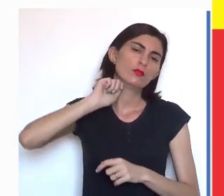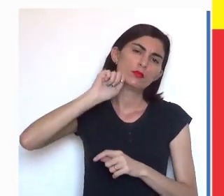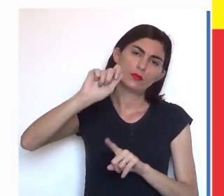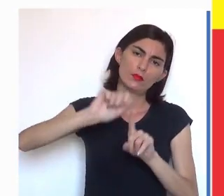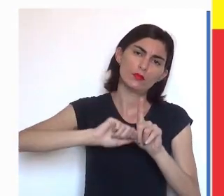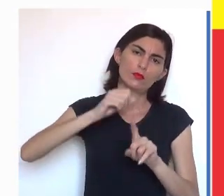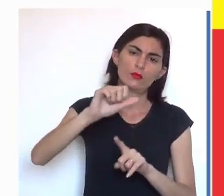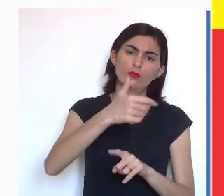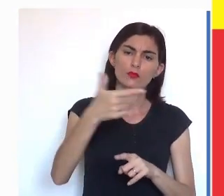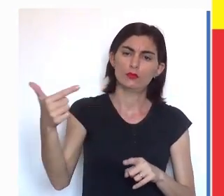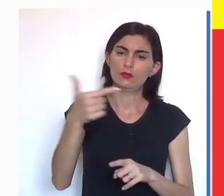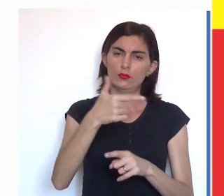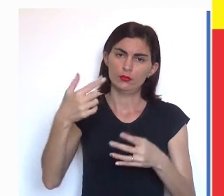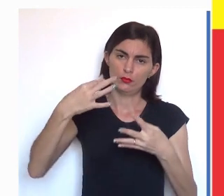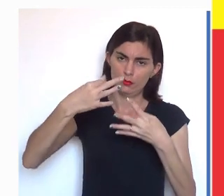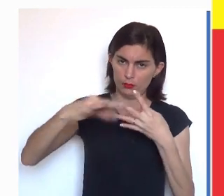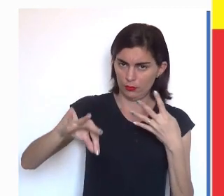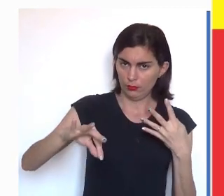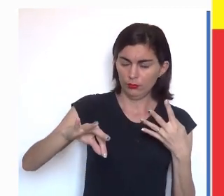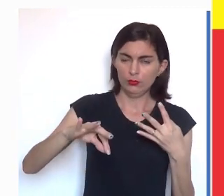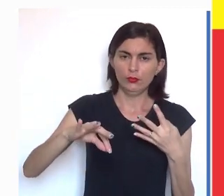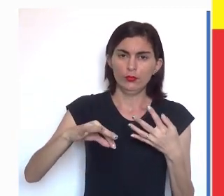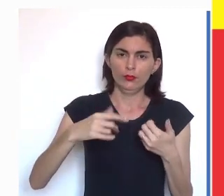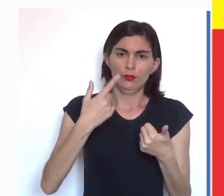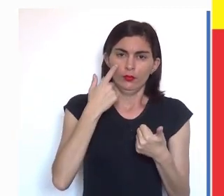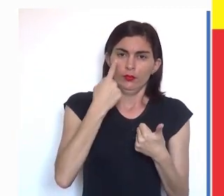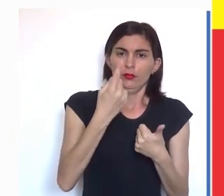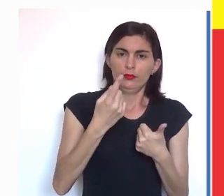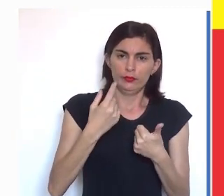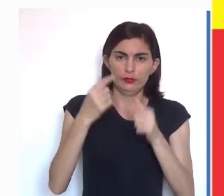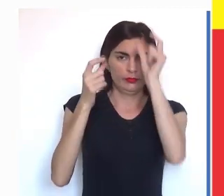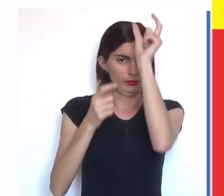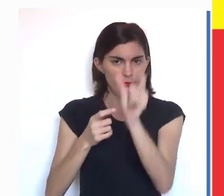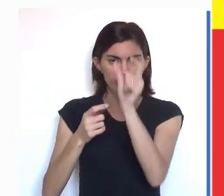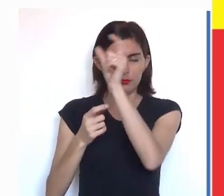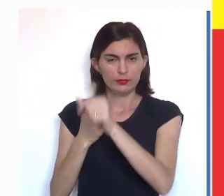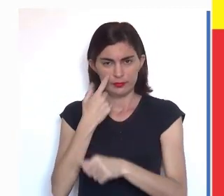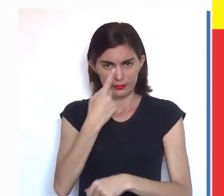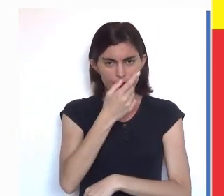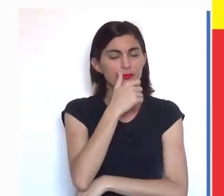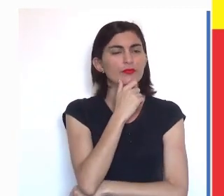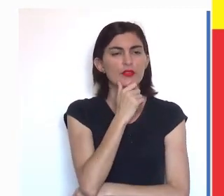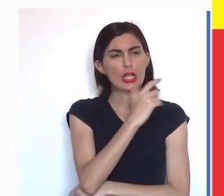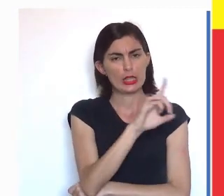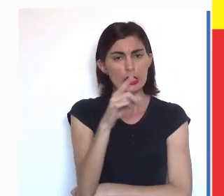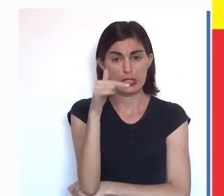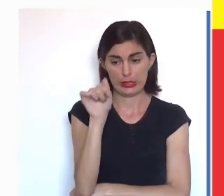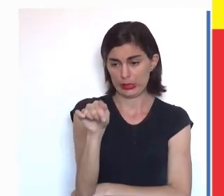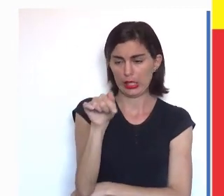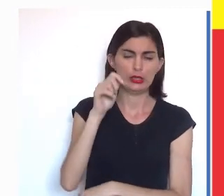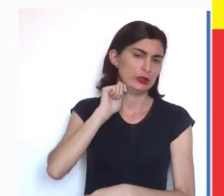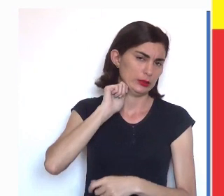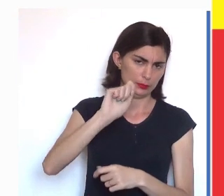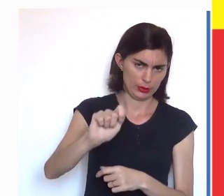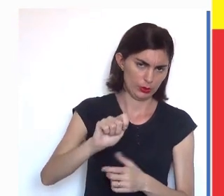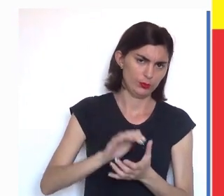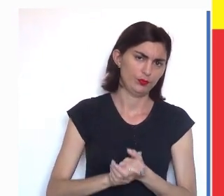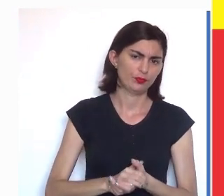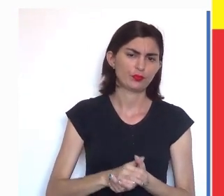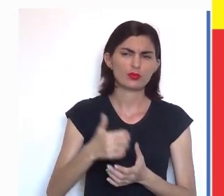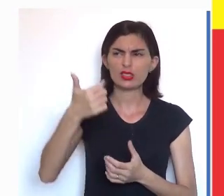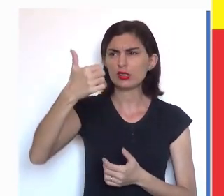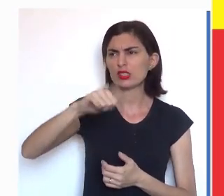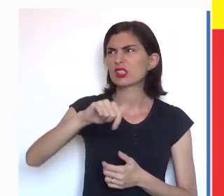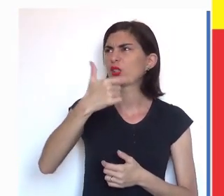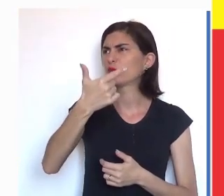6 de abril, 22 casos confirmados. Olha a representação no gráfico. No dia 7 de abril,